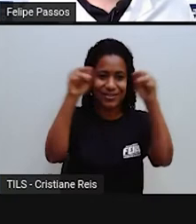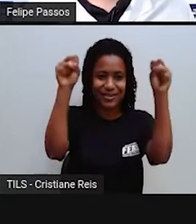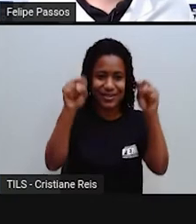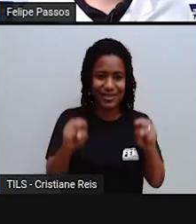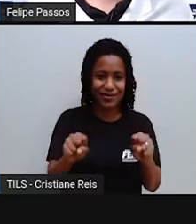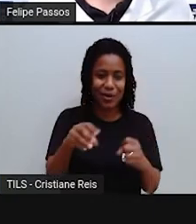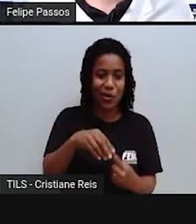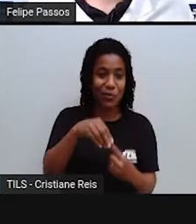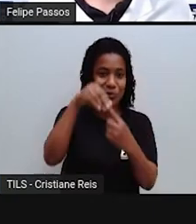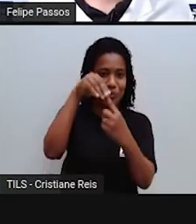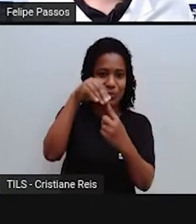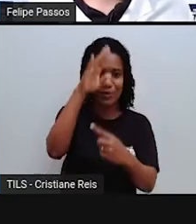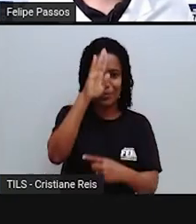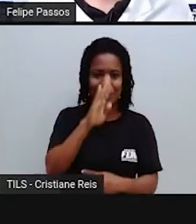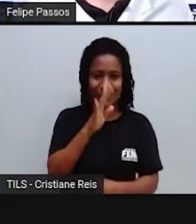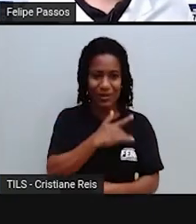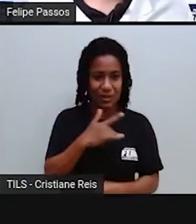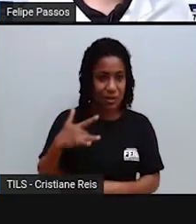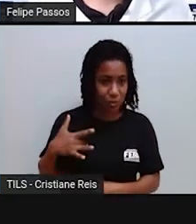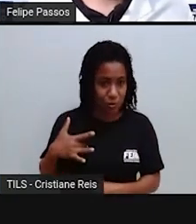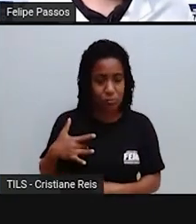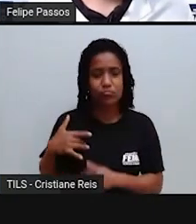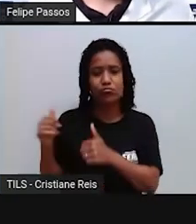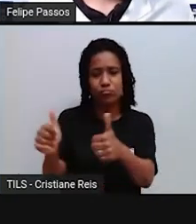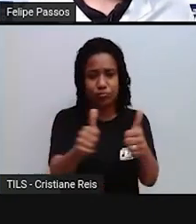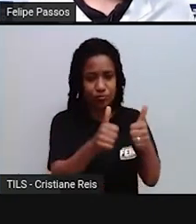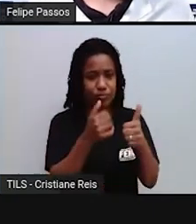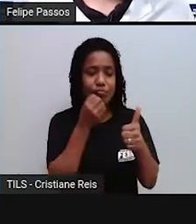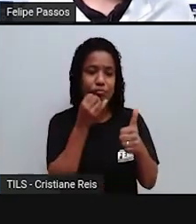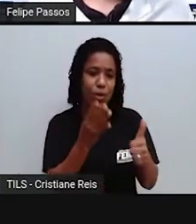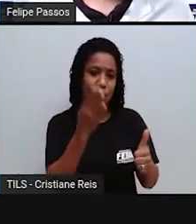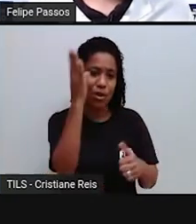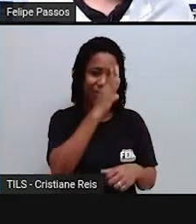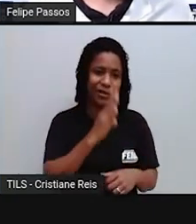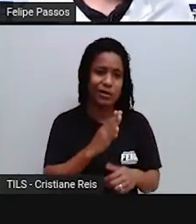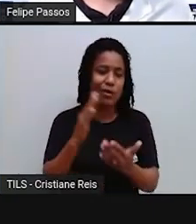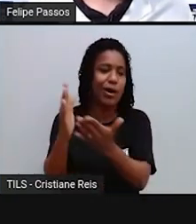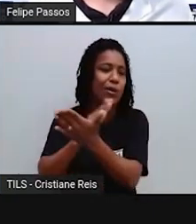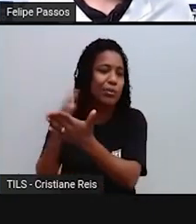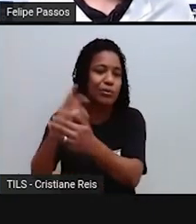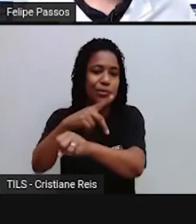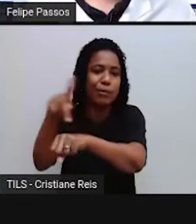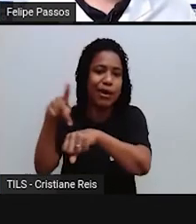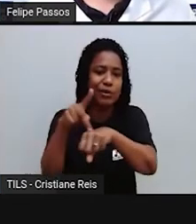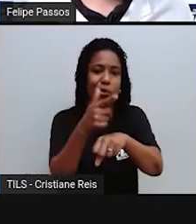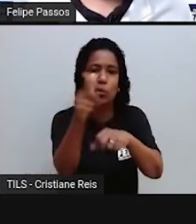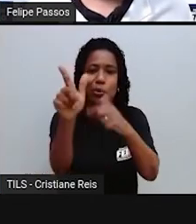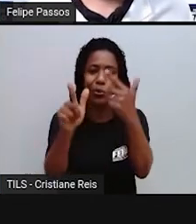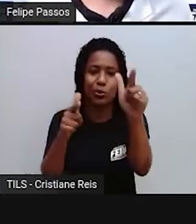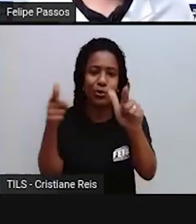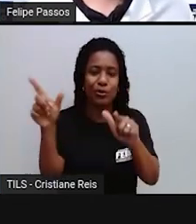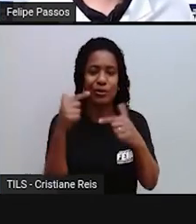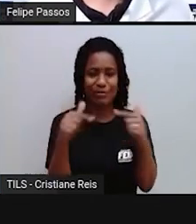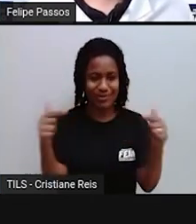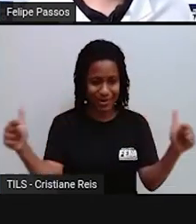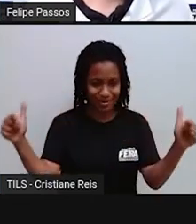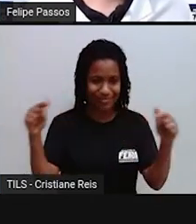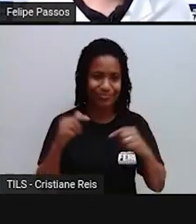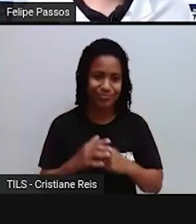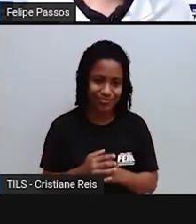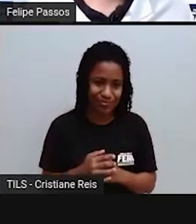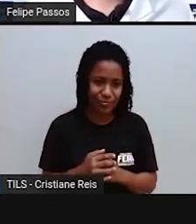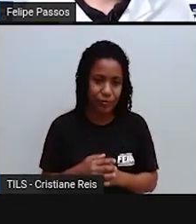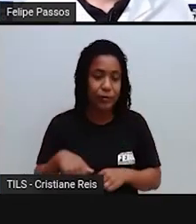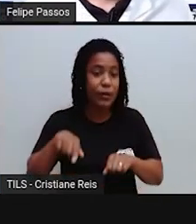ele garante acesso à saúde para todos os cidadãos. Então, assim, isso é super importante. A vacinação que a gente está tendo agora